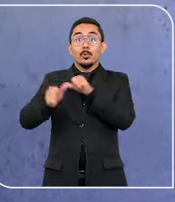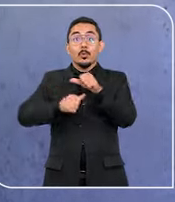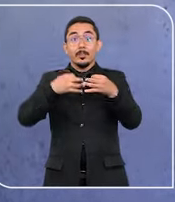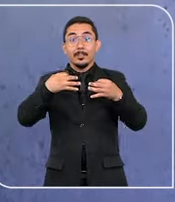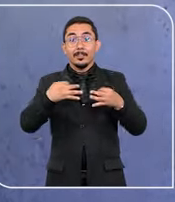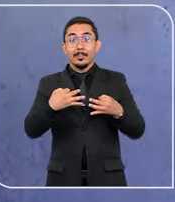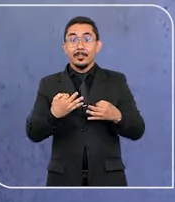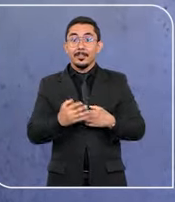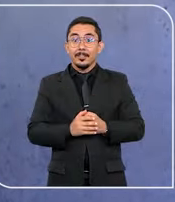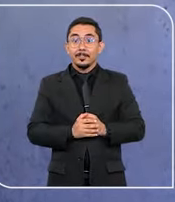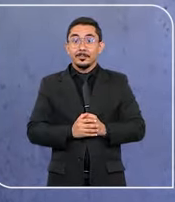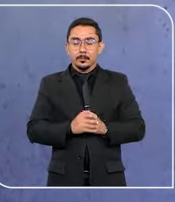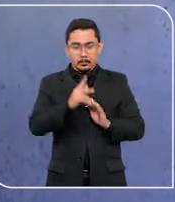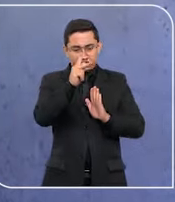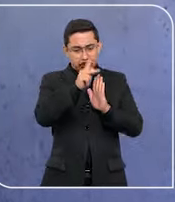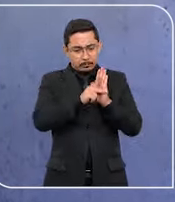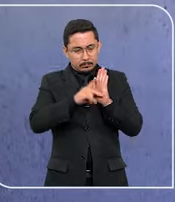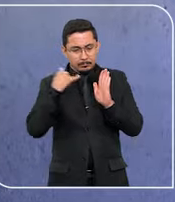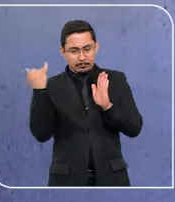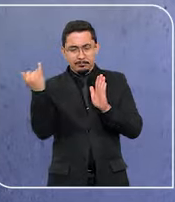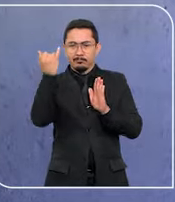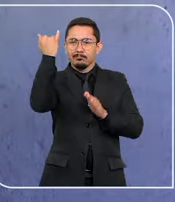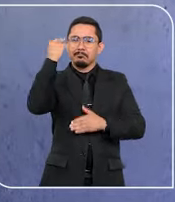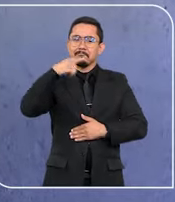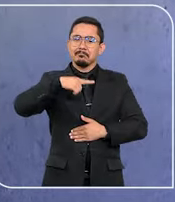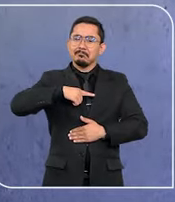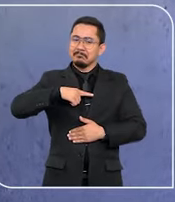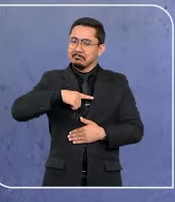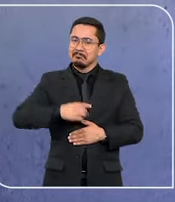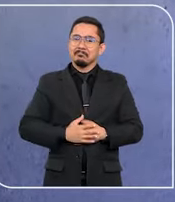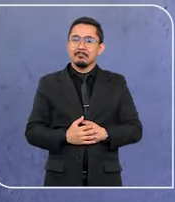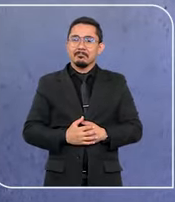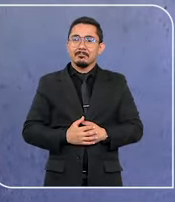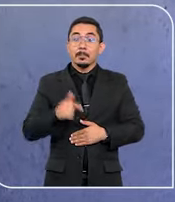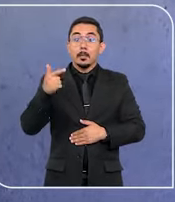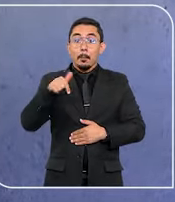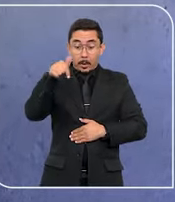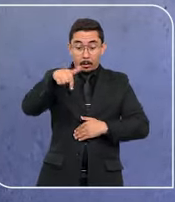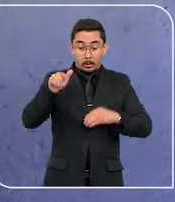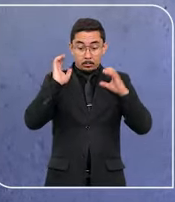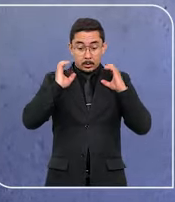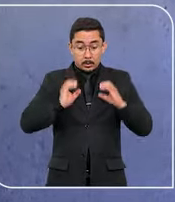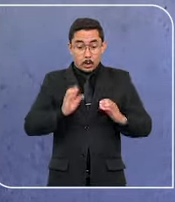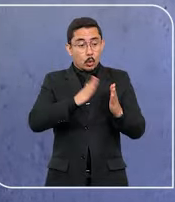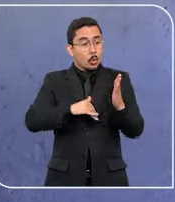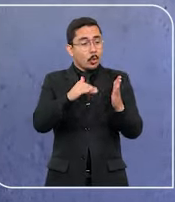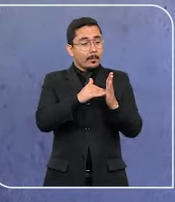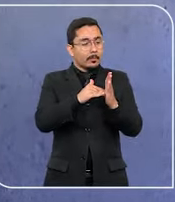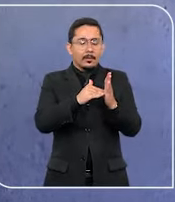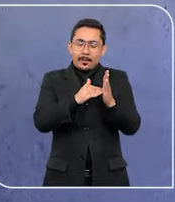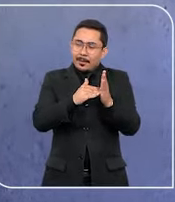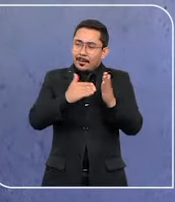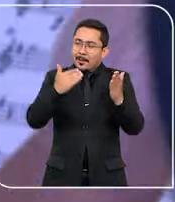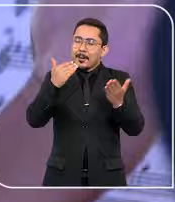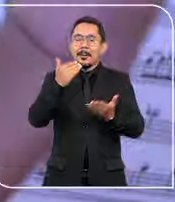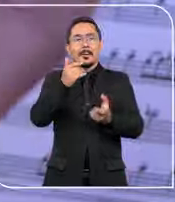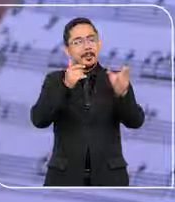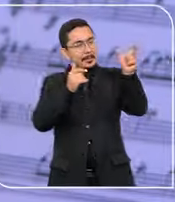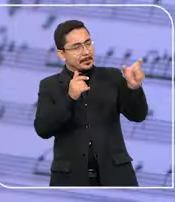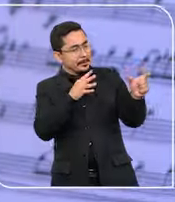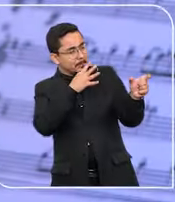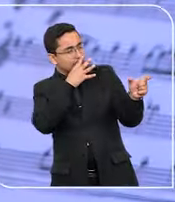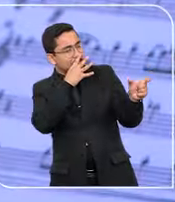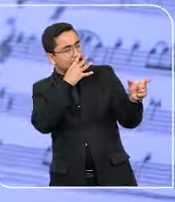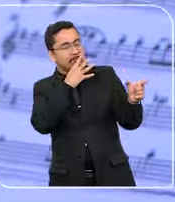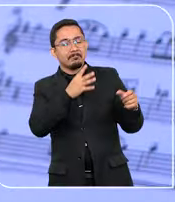conhecer projetos de tamanha relevância e traz para a cidadania realmente o melhor exemplo